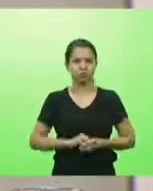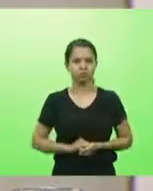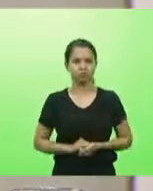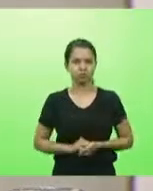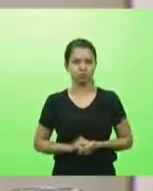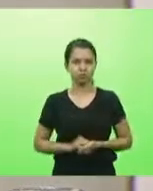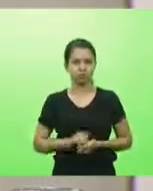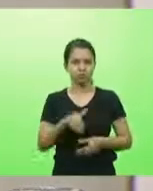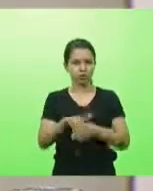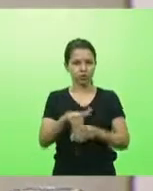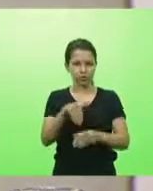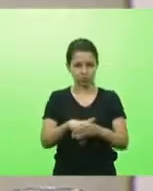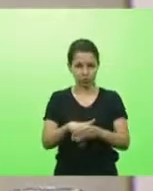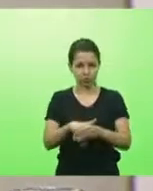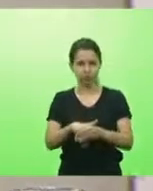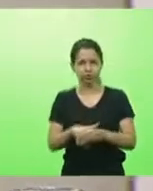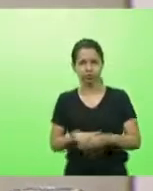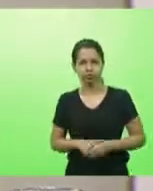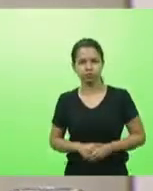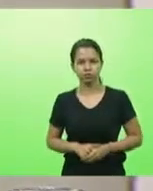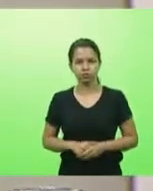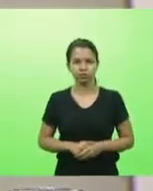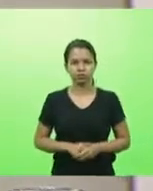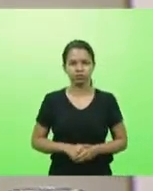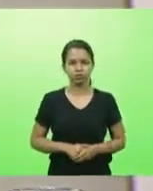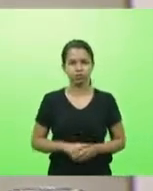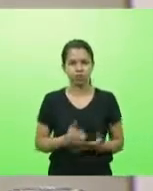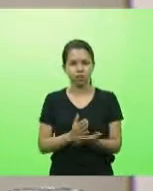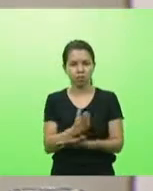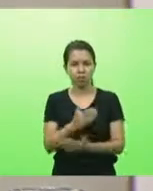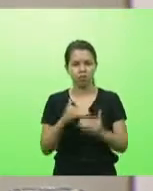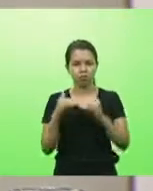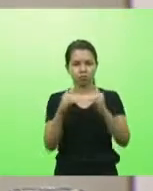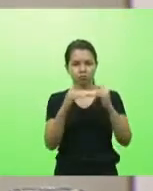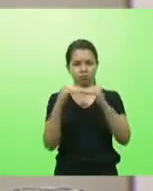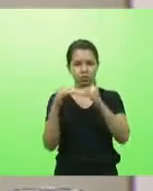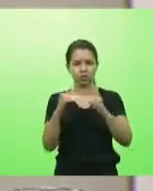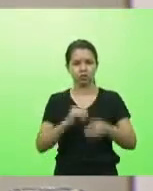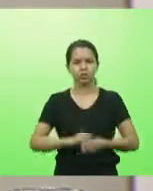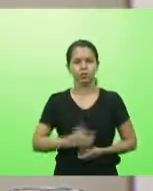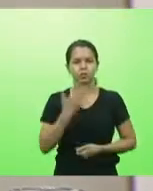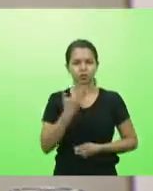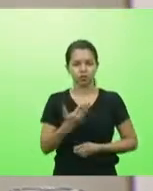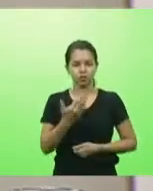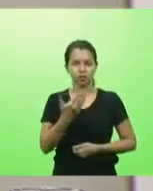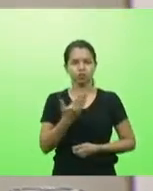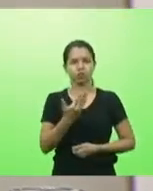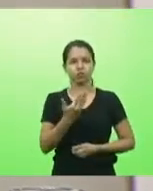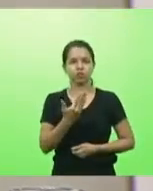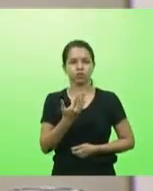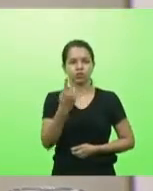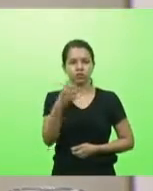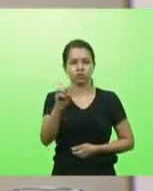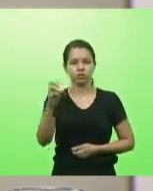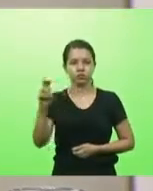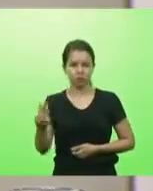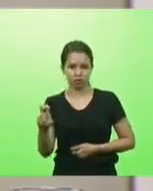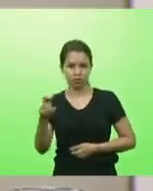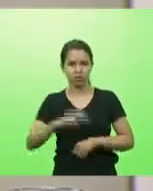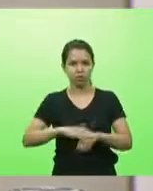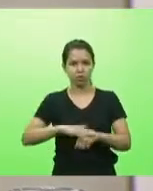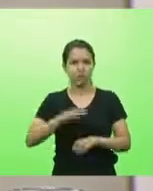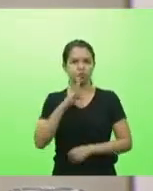votação deputados que aprovam permaneçam como se encontra aprovado por unanimidade pedido de informação 105 autor deputado Bruno Souza